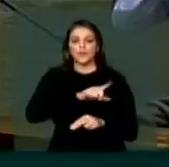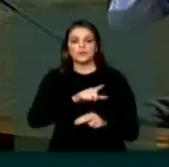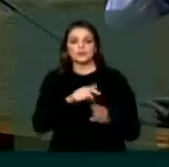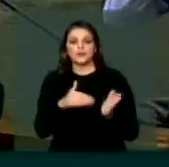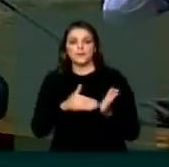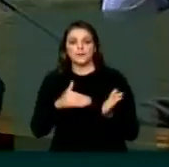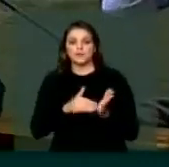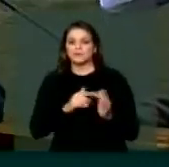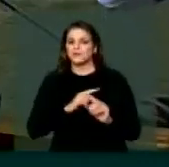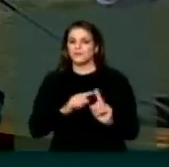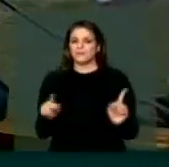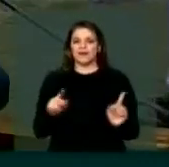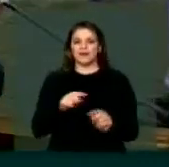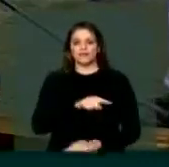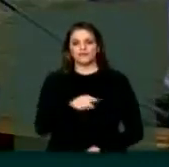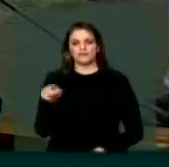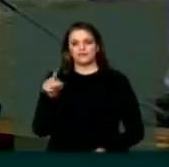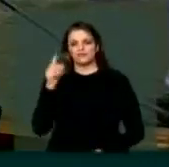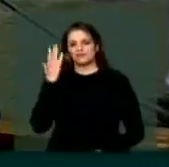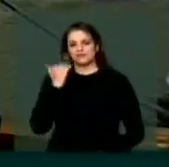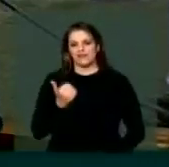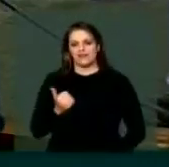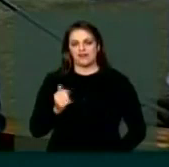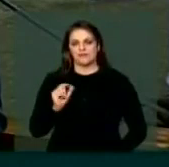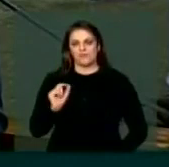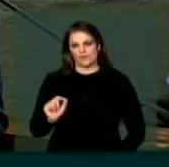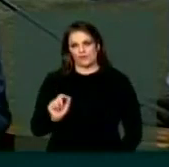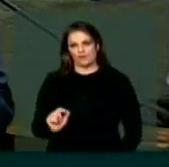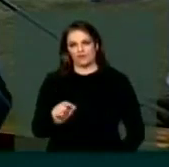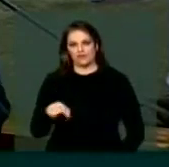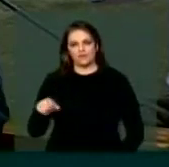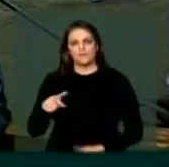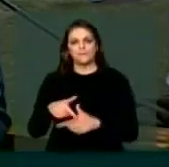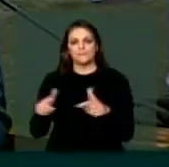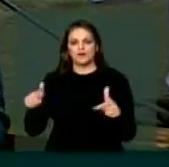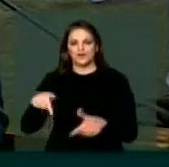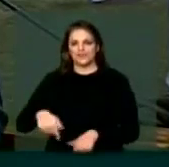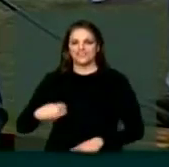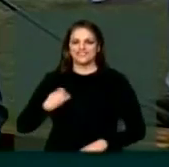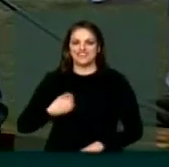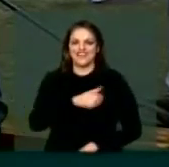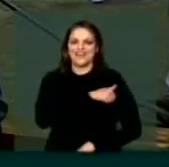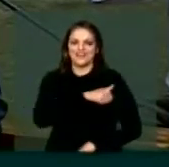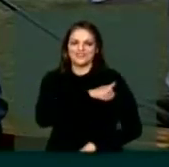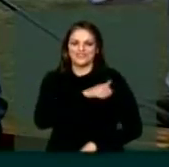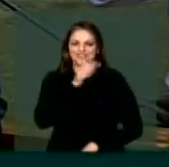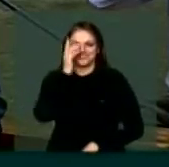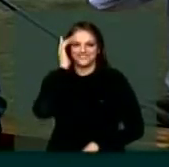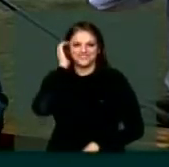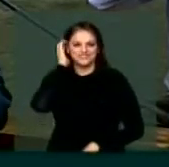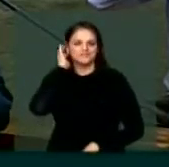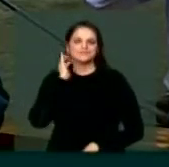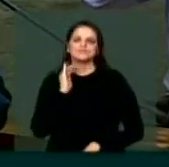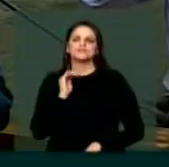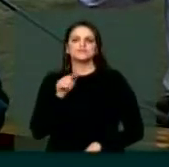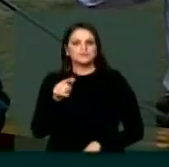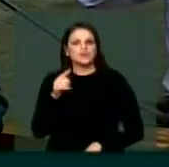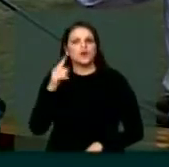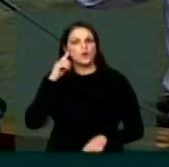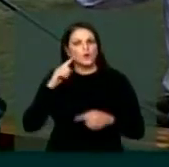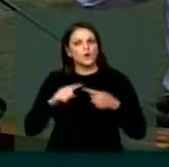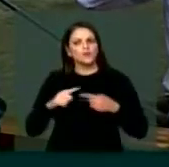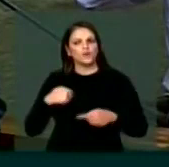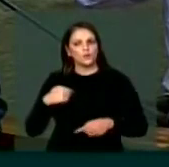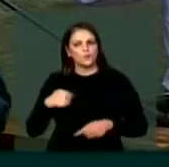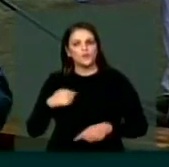piso. mas vocês todos, especialmente os estudantes que são maioria aqui nesse plenário, vão te convir